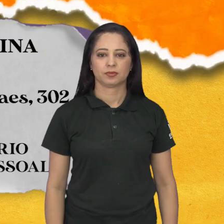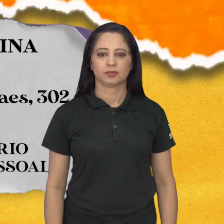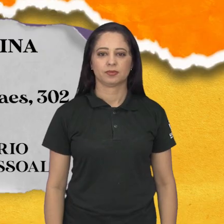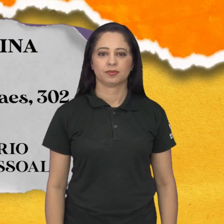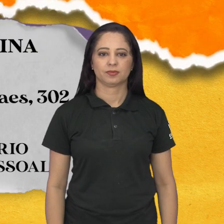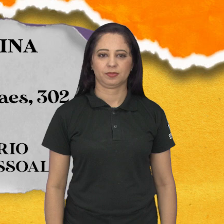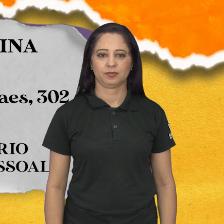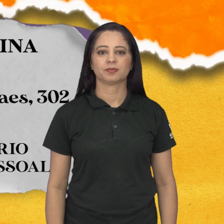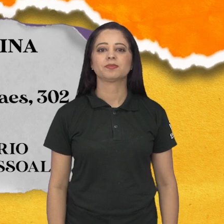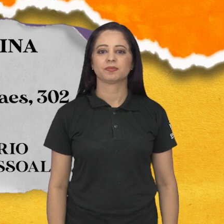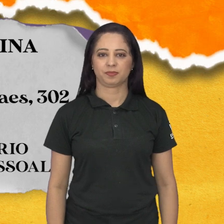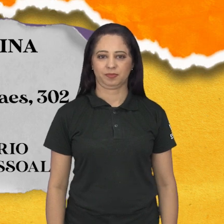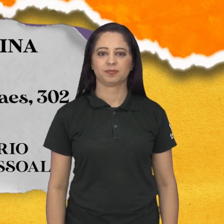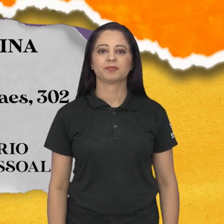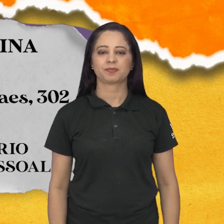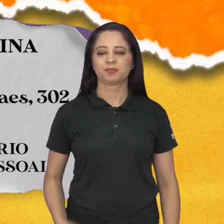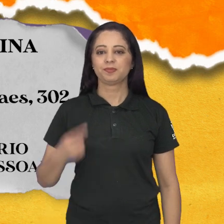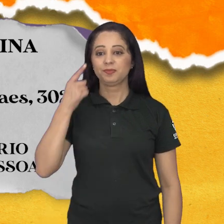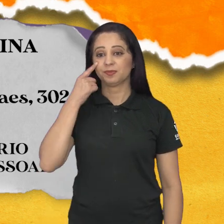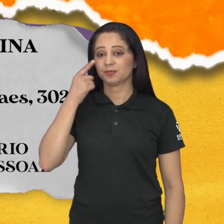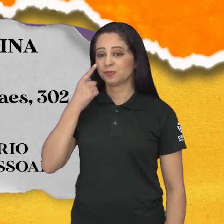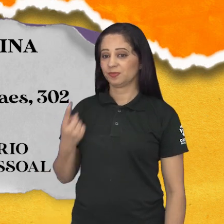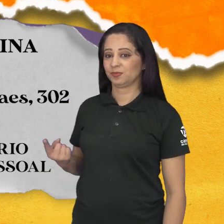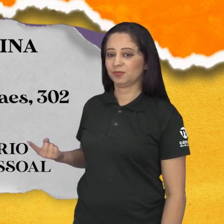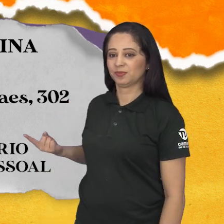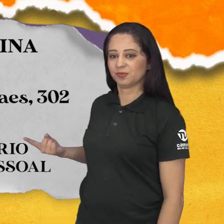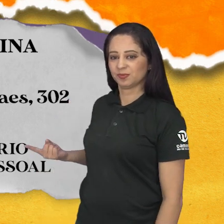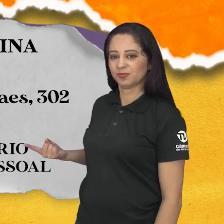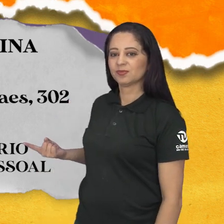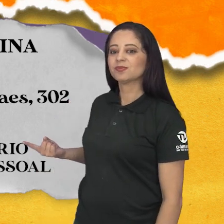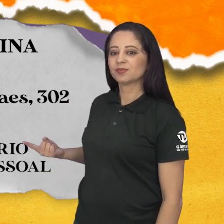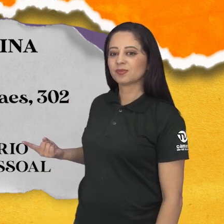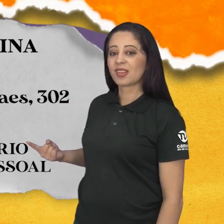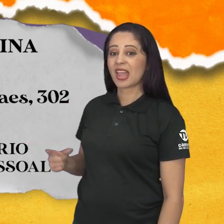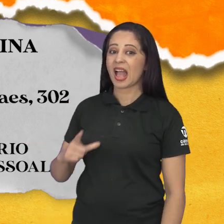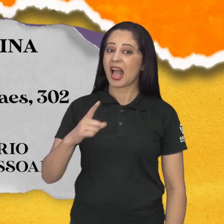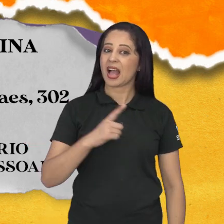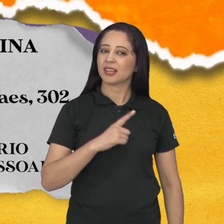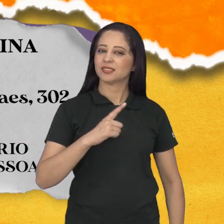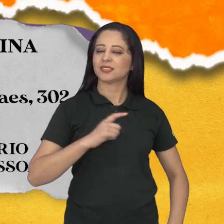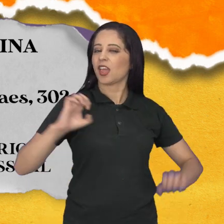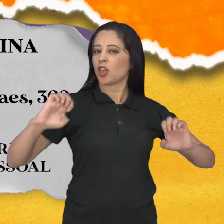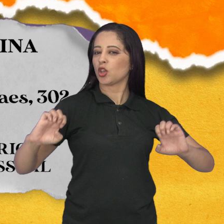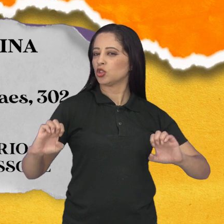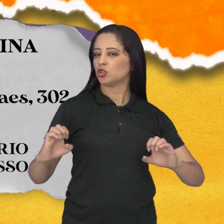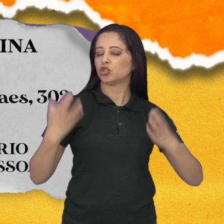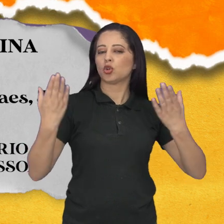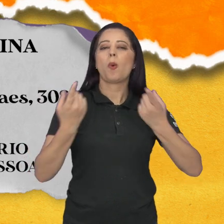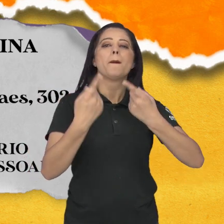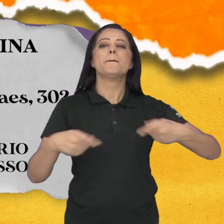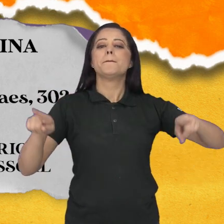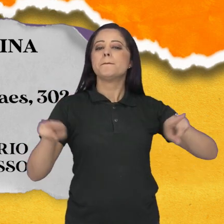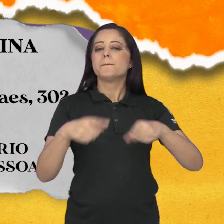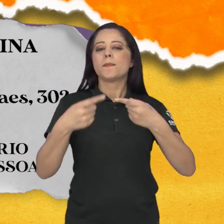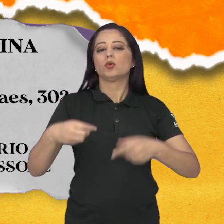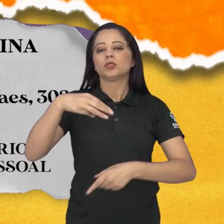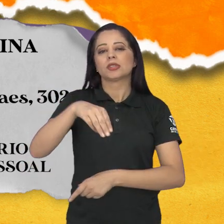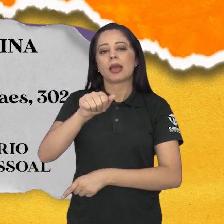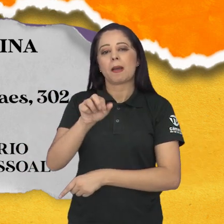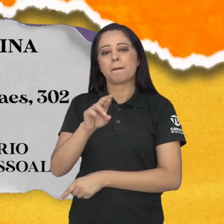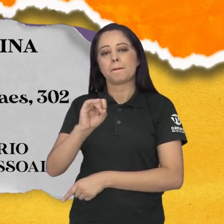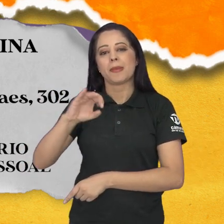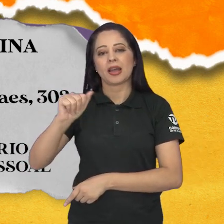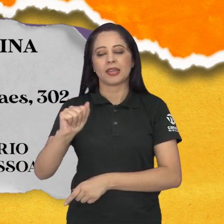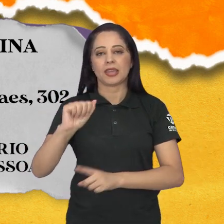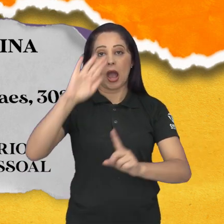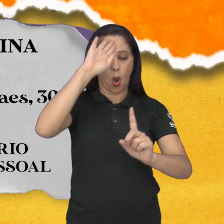O Centro Ambiental e Cultural Eduardo Bonetti realiza nesta sexta-feira o Concerto Maria Mater, uma homenagem